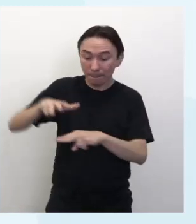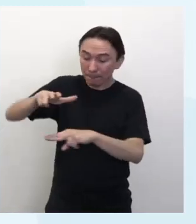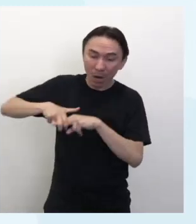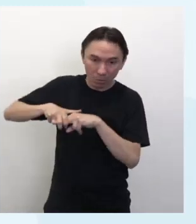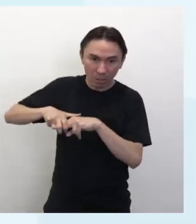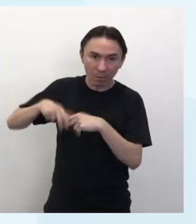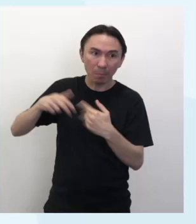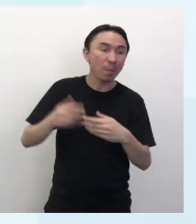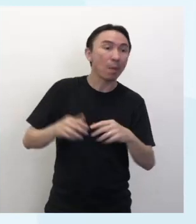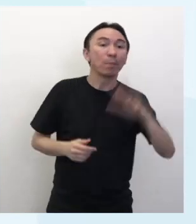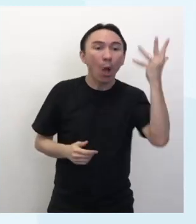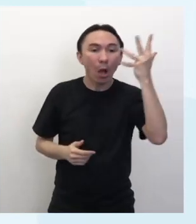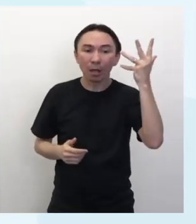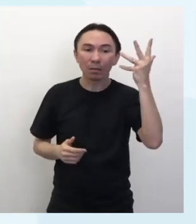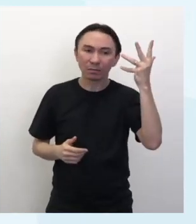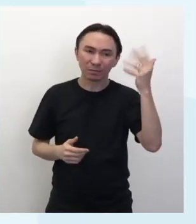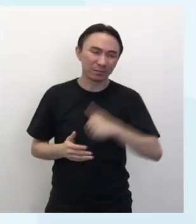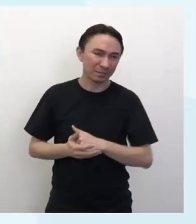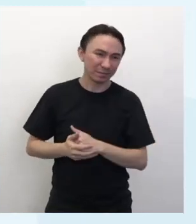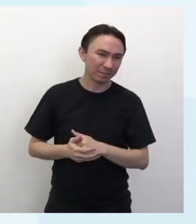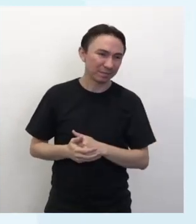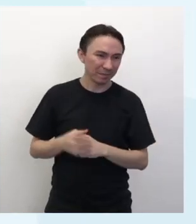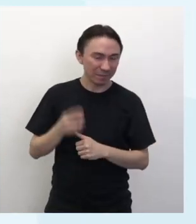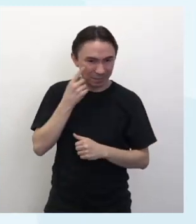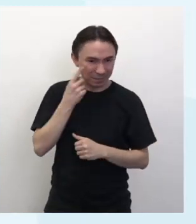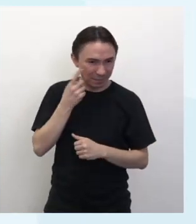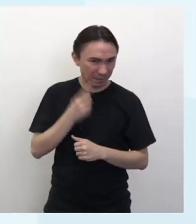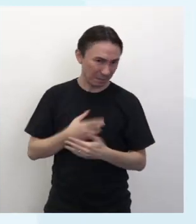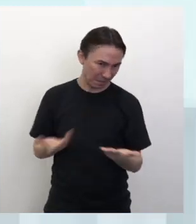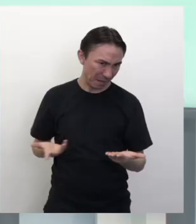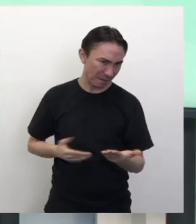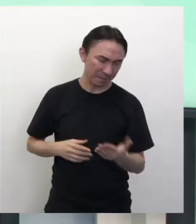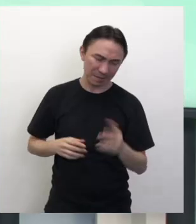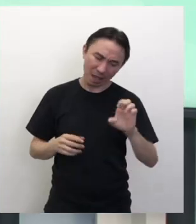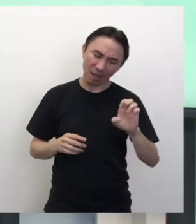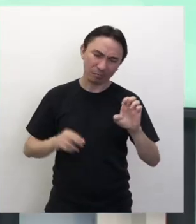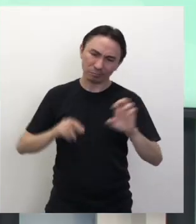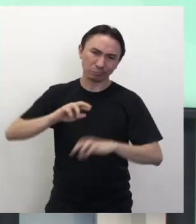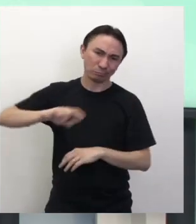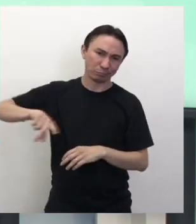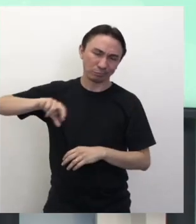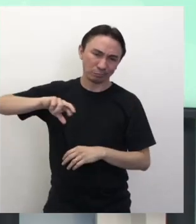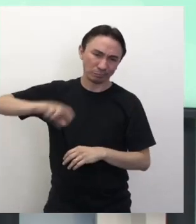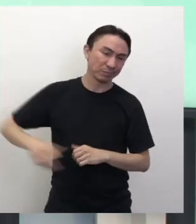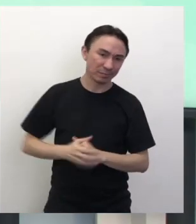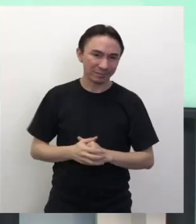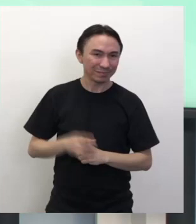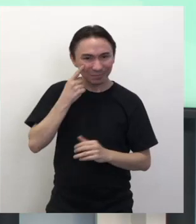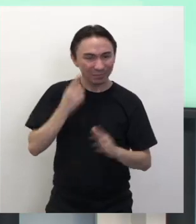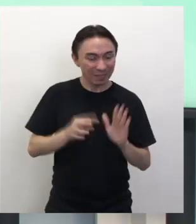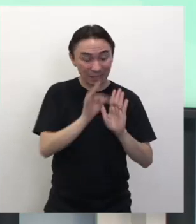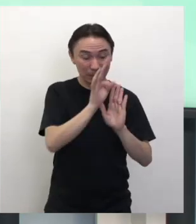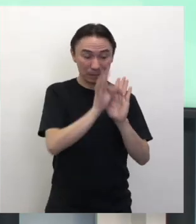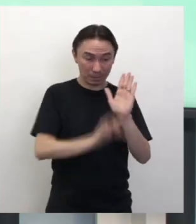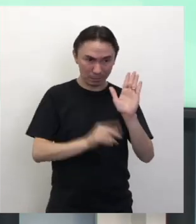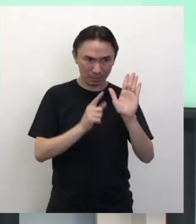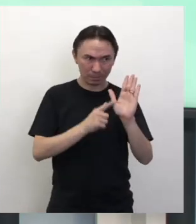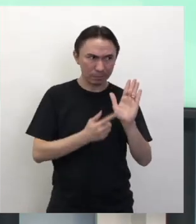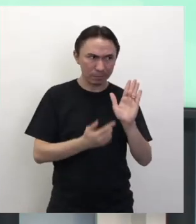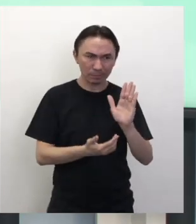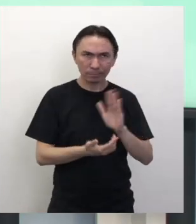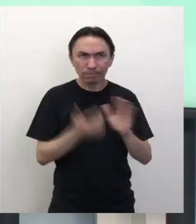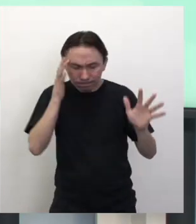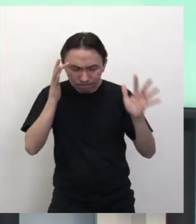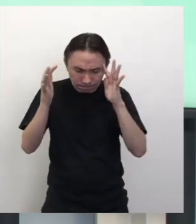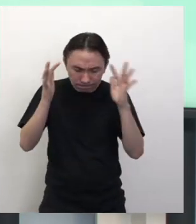as outras condições. Então, é essa aqui, não. Então, vocês perceberam que apesar de ser um texto que nos leva à reflexão, quando